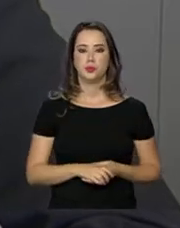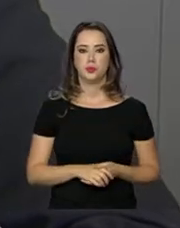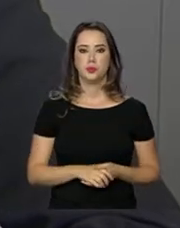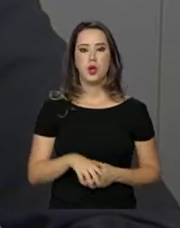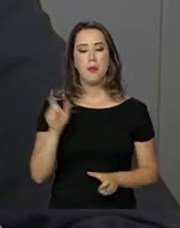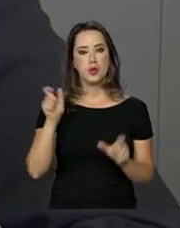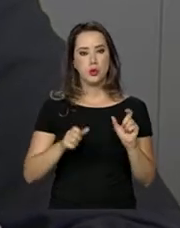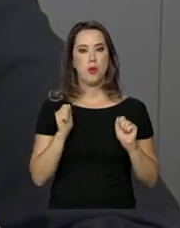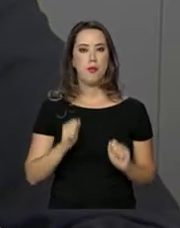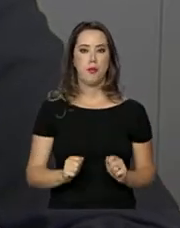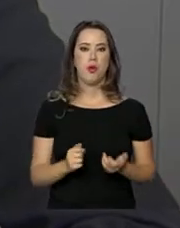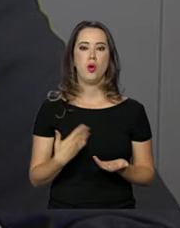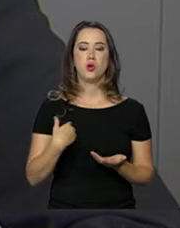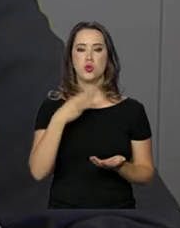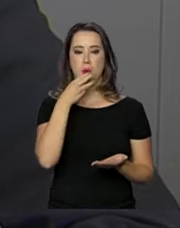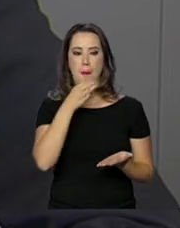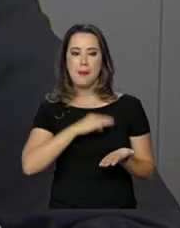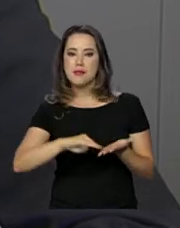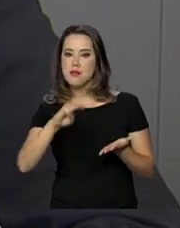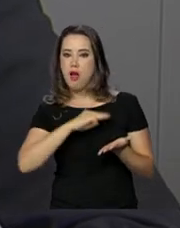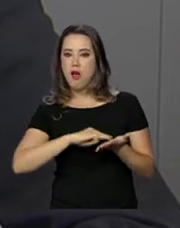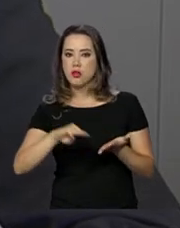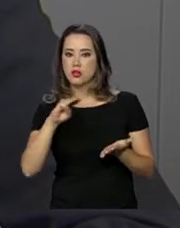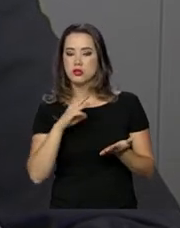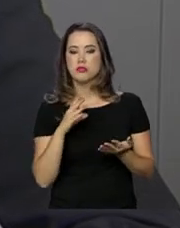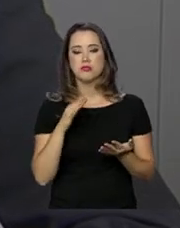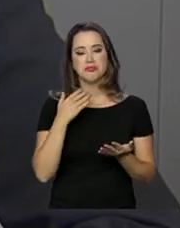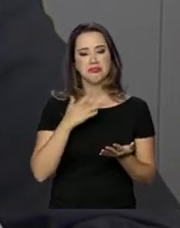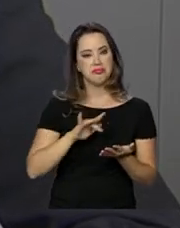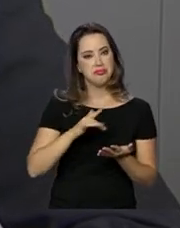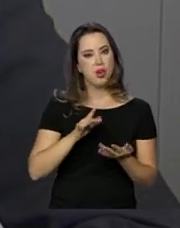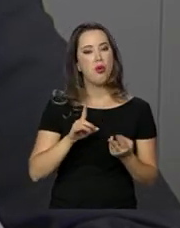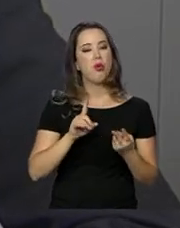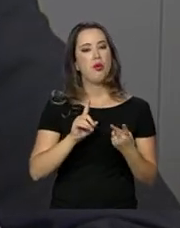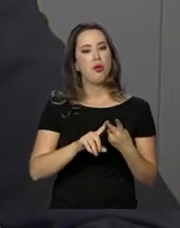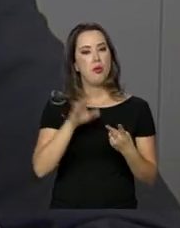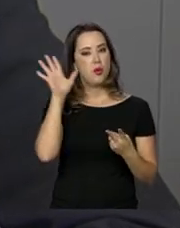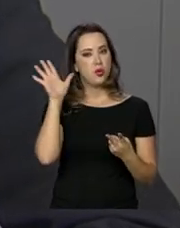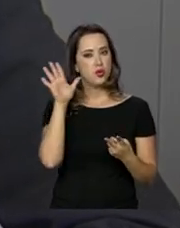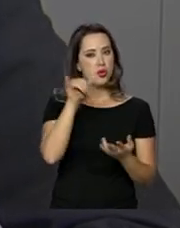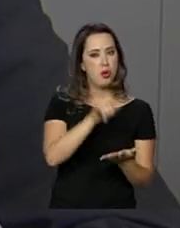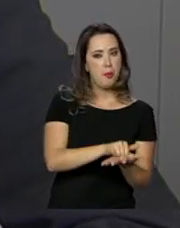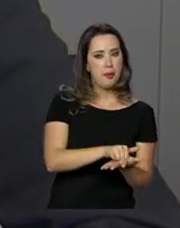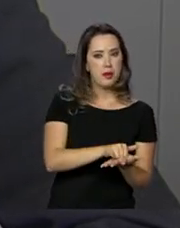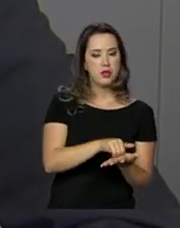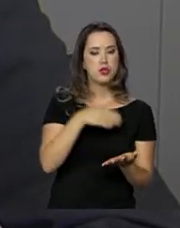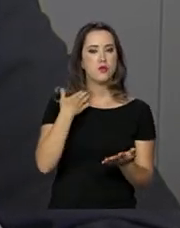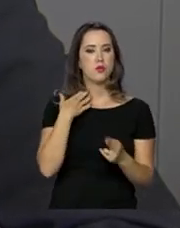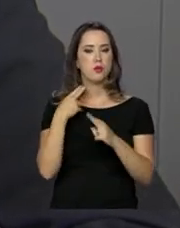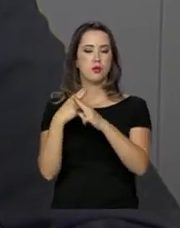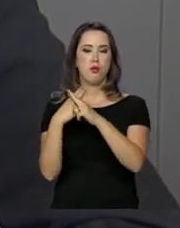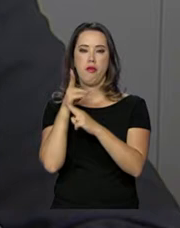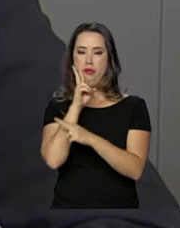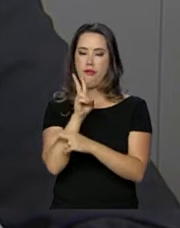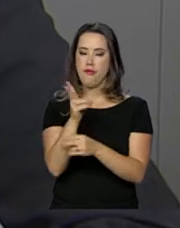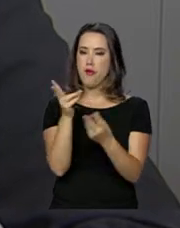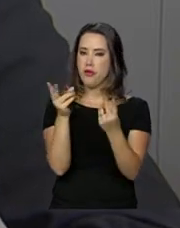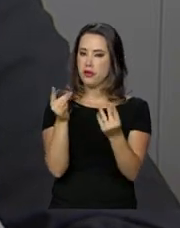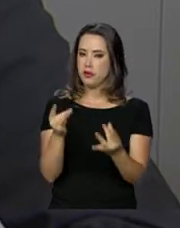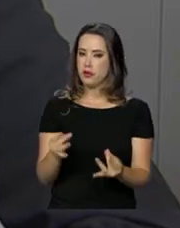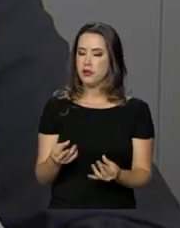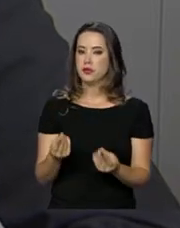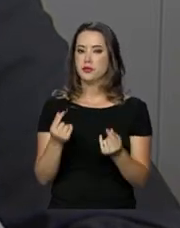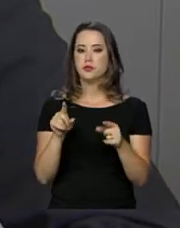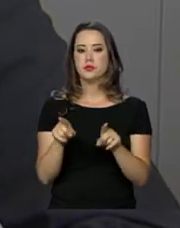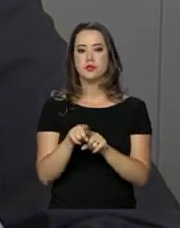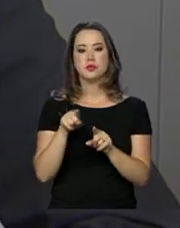cadastrar para receber mensagem via SMS, o trabalhador pode baixar o aplicativo da Caixa e verificar esses valores e o